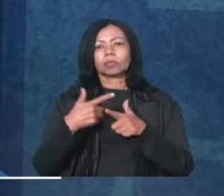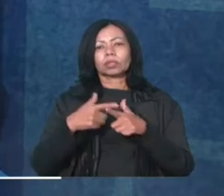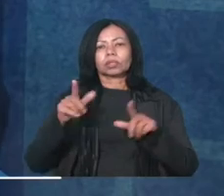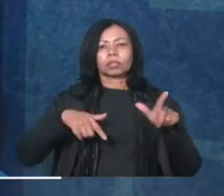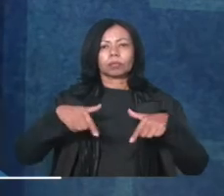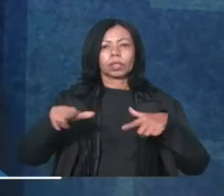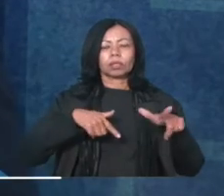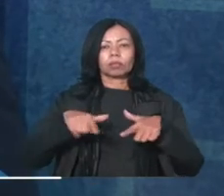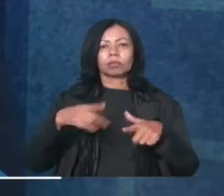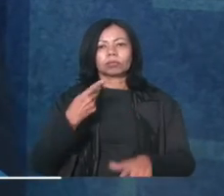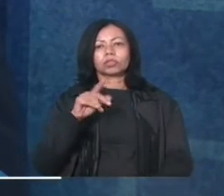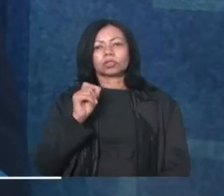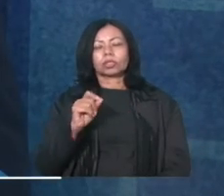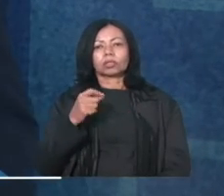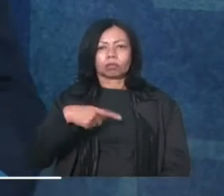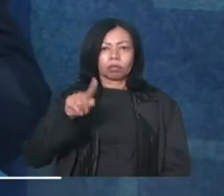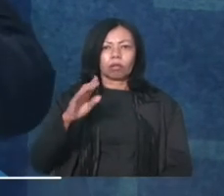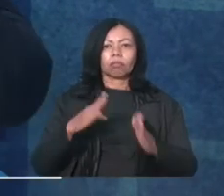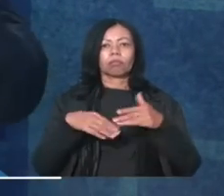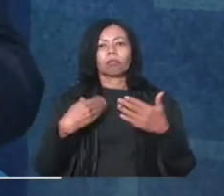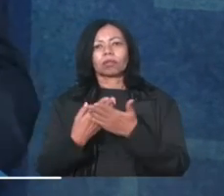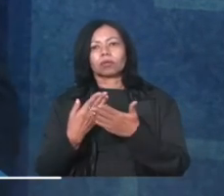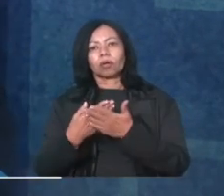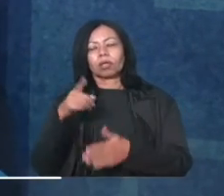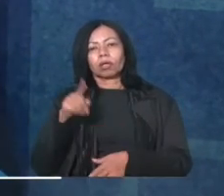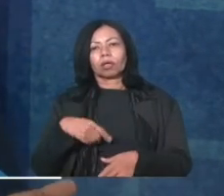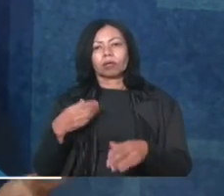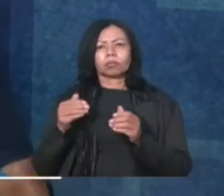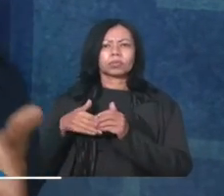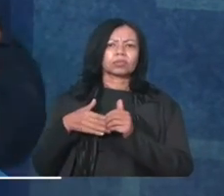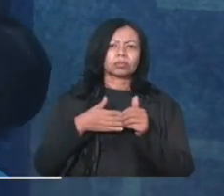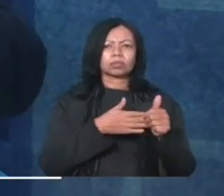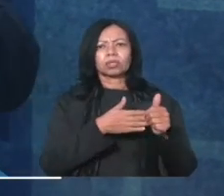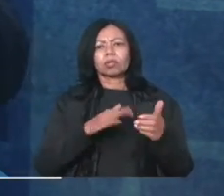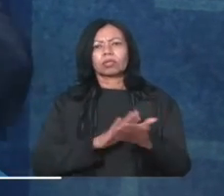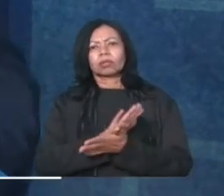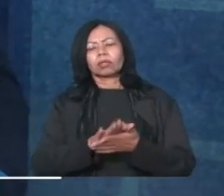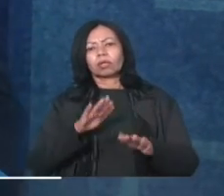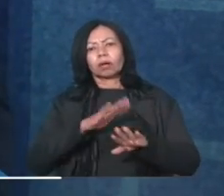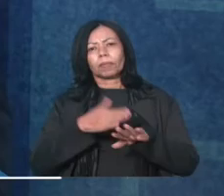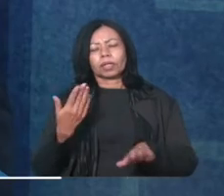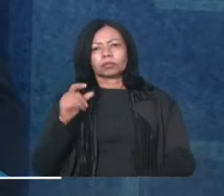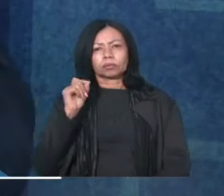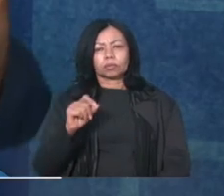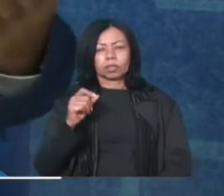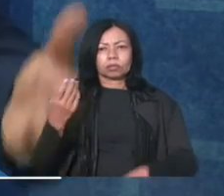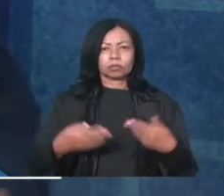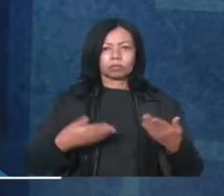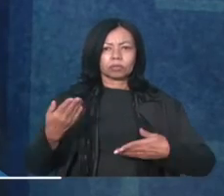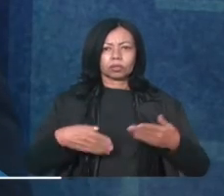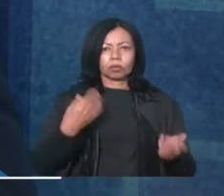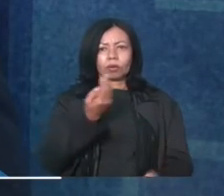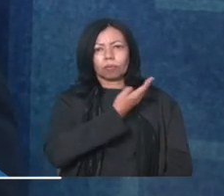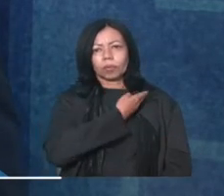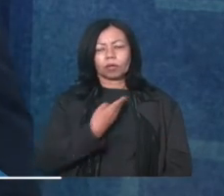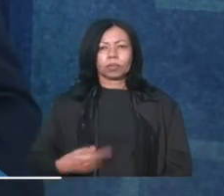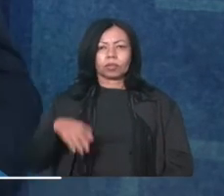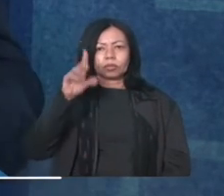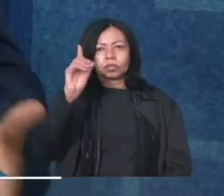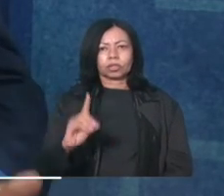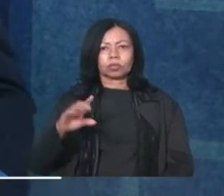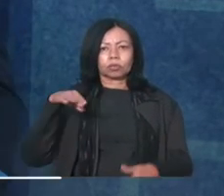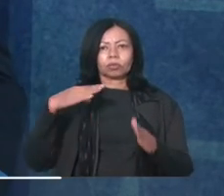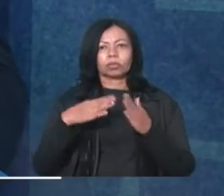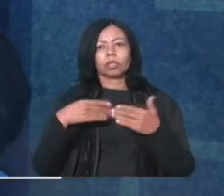trabalhou em cima ali do Martim Afonso. É uma perseguição, nada mais do que uma perseguição a servidor público, ao diretor da escola,